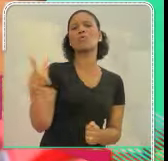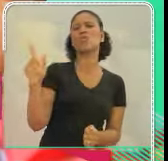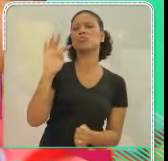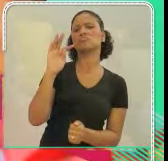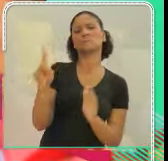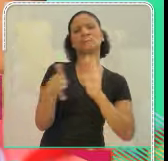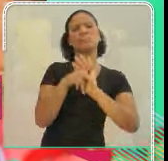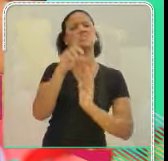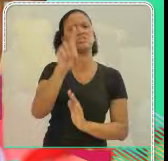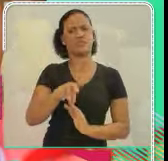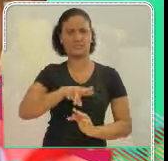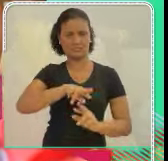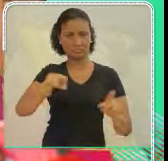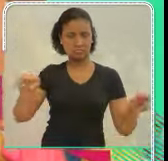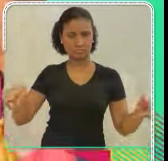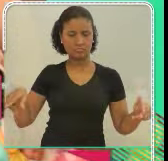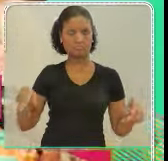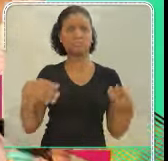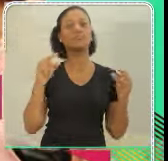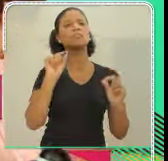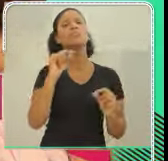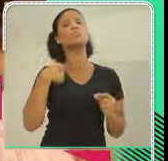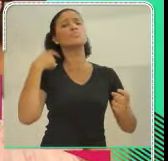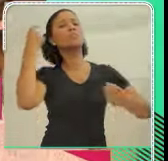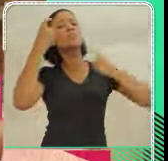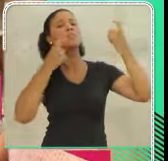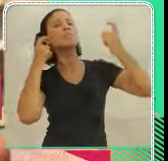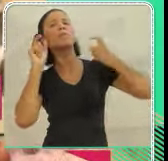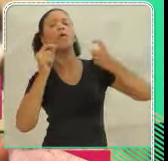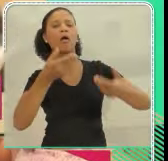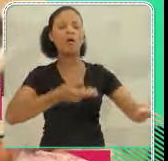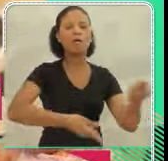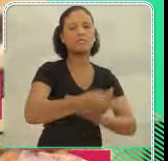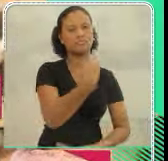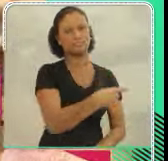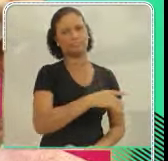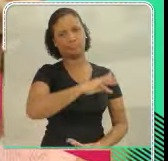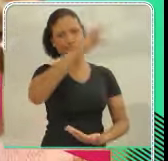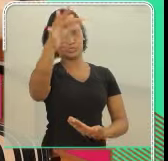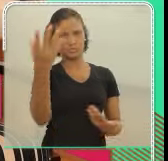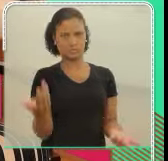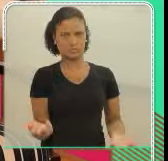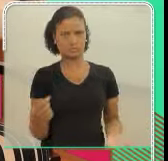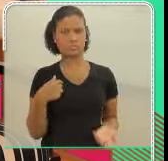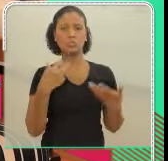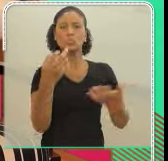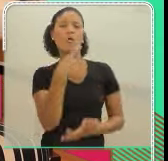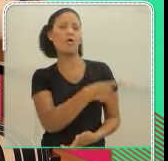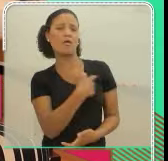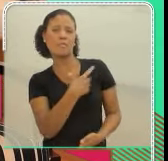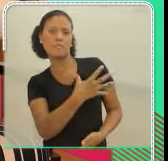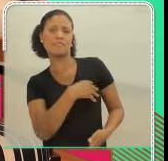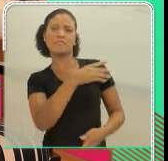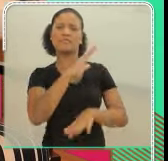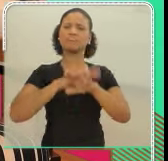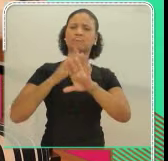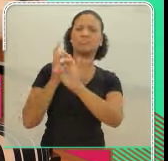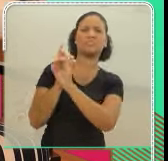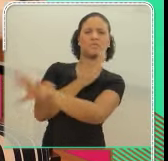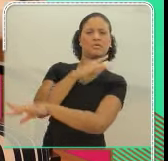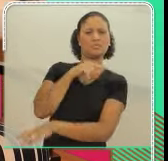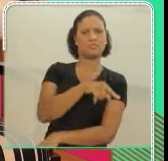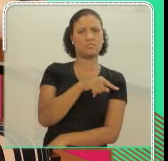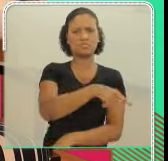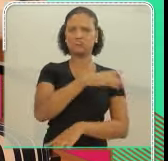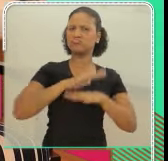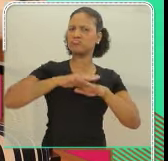O me preocupa em relação ao futuro é que ela seja independente, ela seja autônoma, que ela tenha uma profissão, para